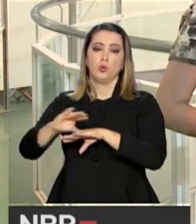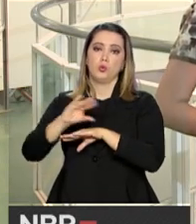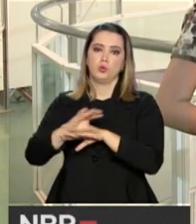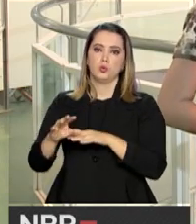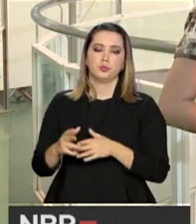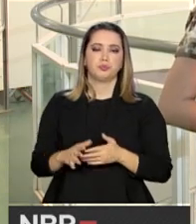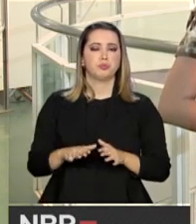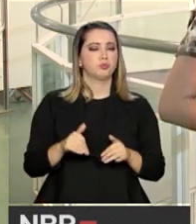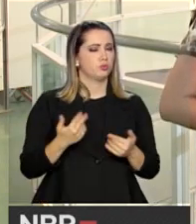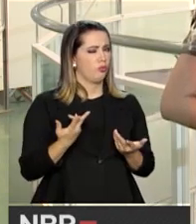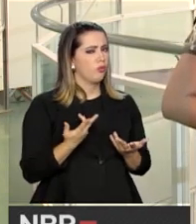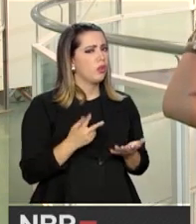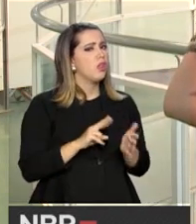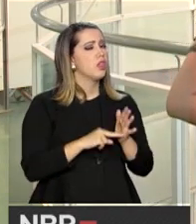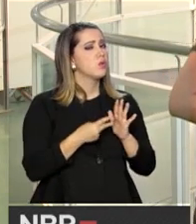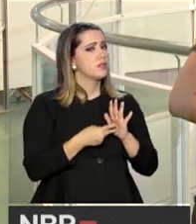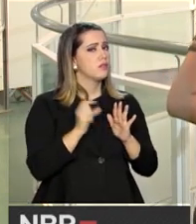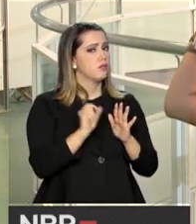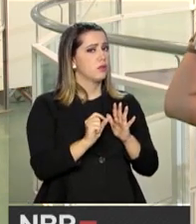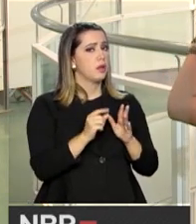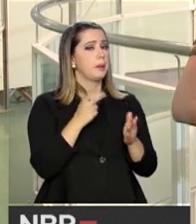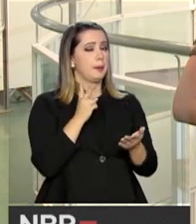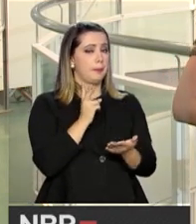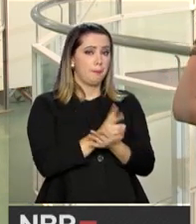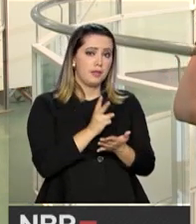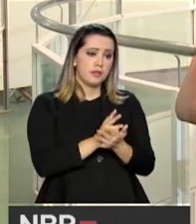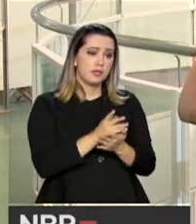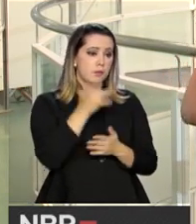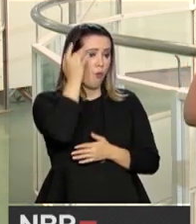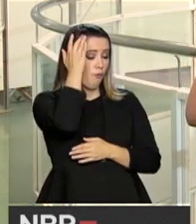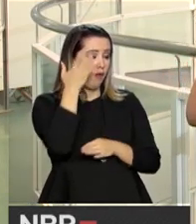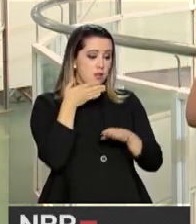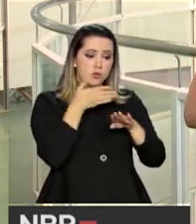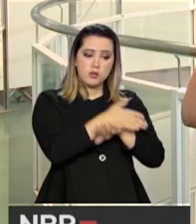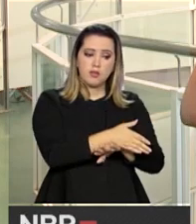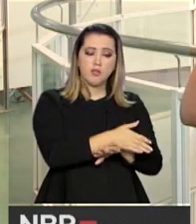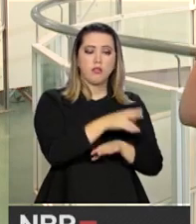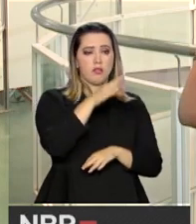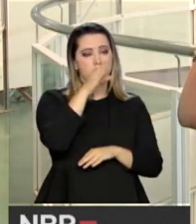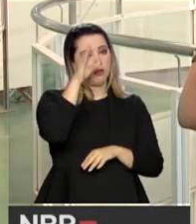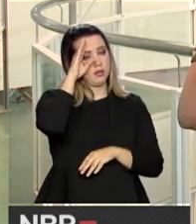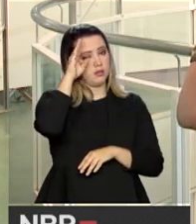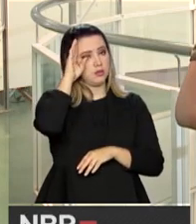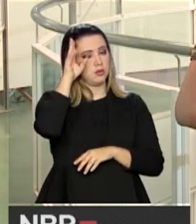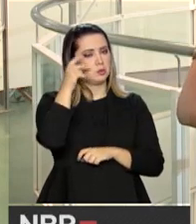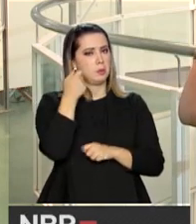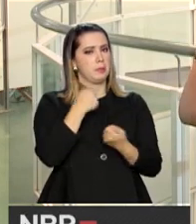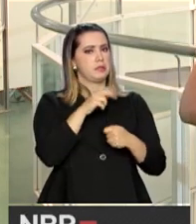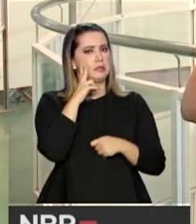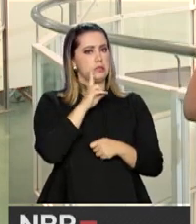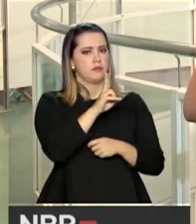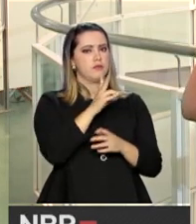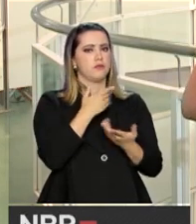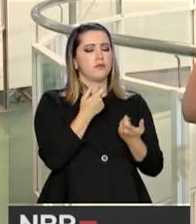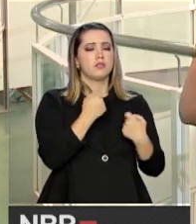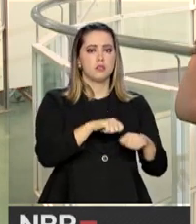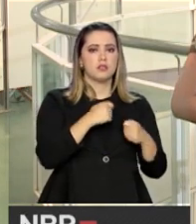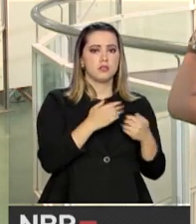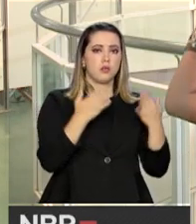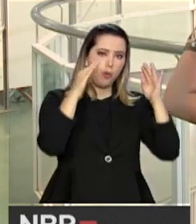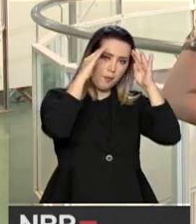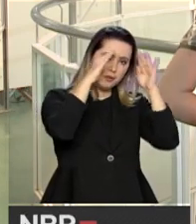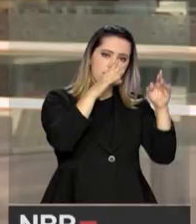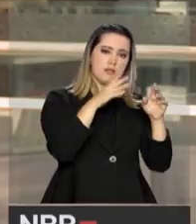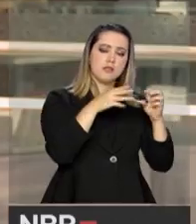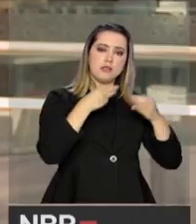mesmo que tenha sido facilitada a entrada de novas universidades na oferta de cursos à distância, elas não estão ali isentas às